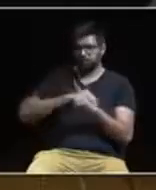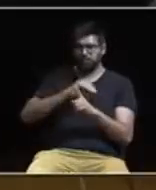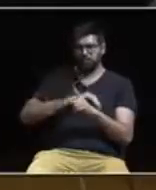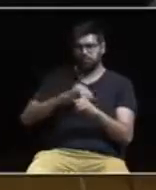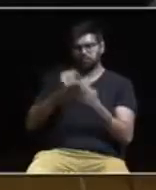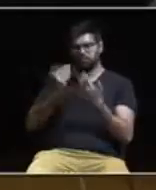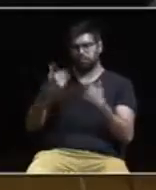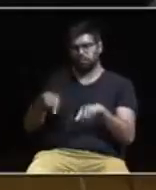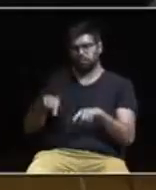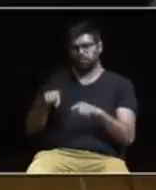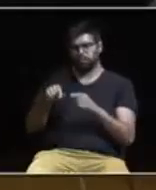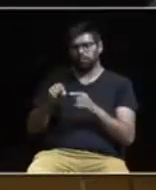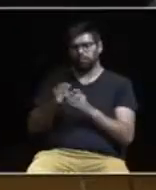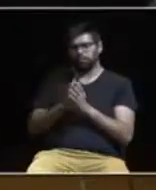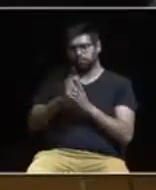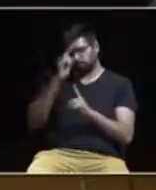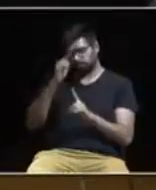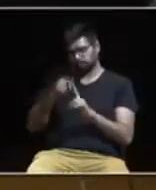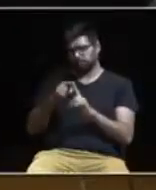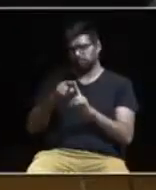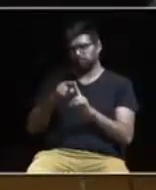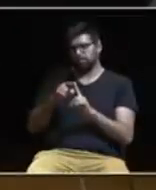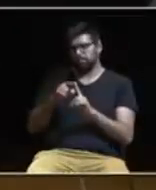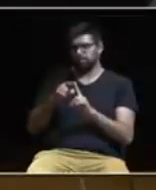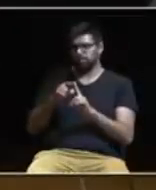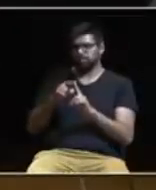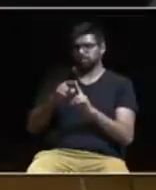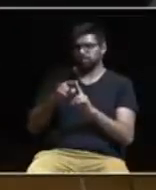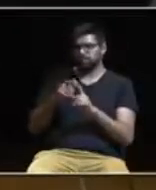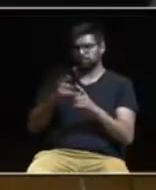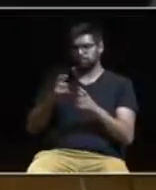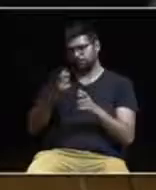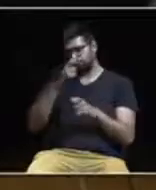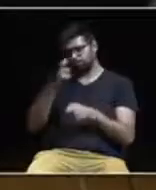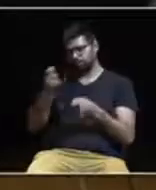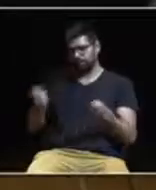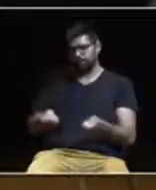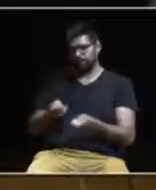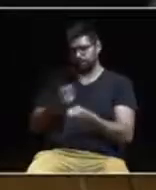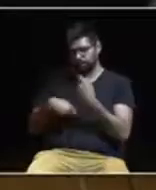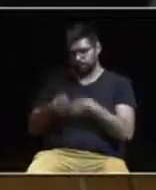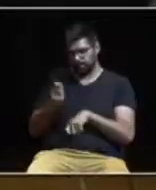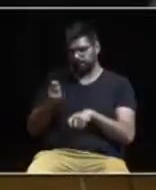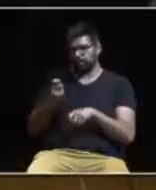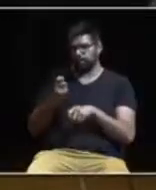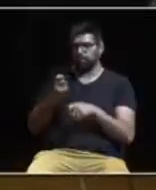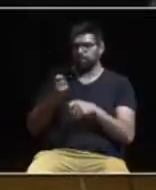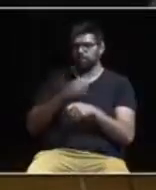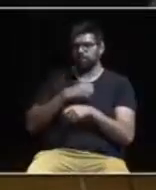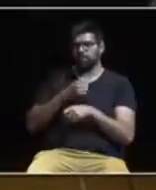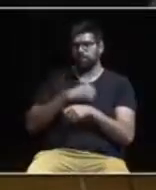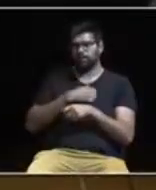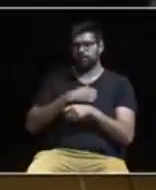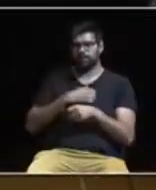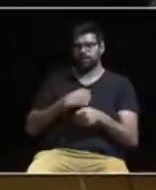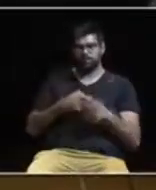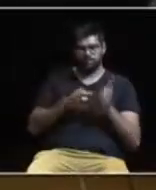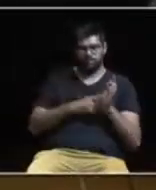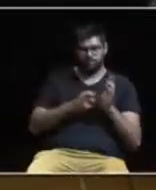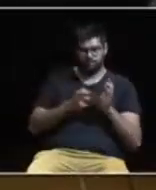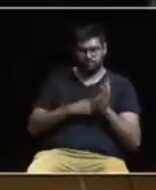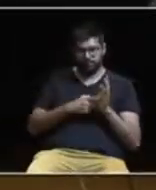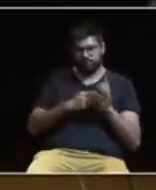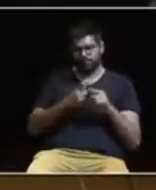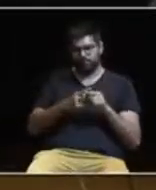viabilidade futura, apenas com o objetivo de satisfazer os anseios dos promotores imobiliários, não respondendo às necessidades